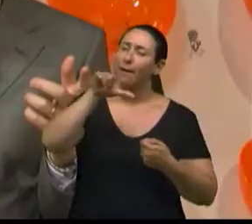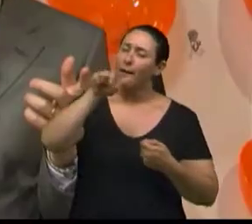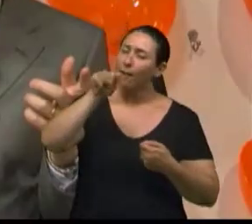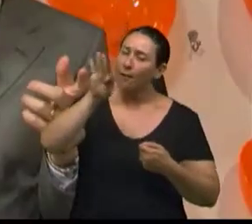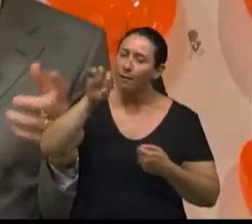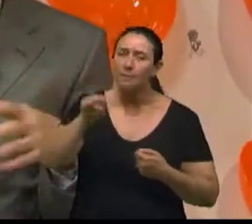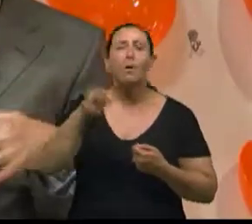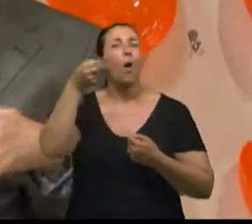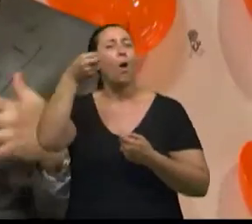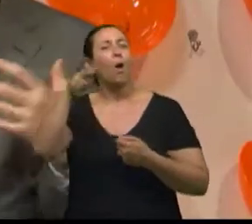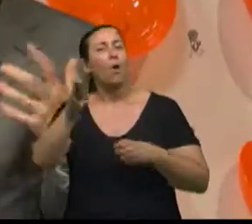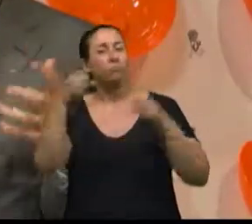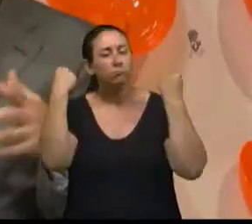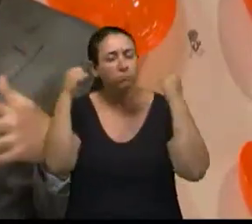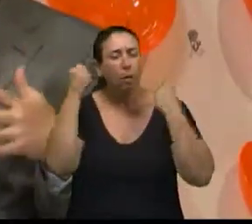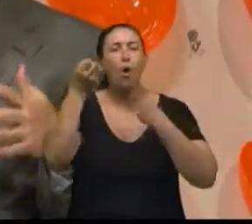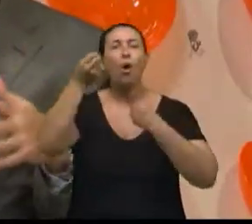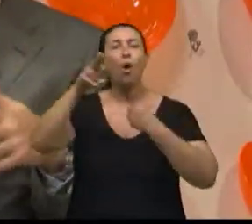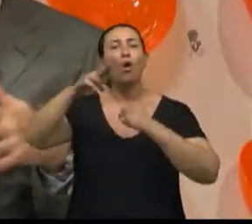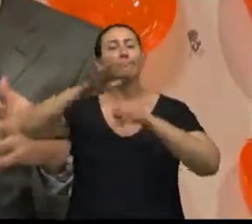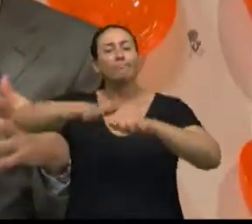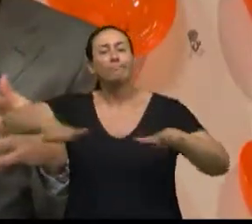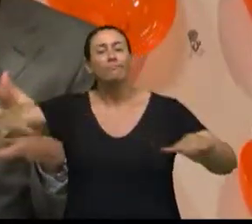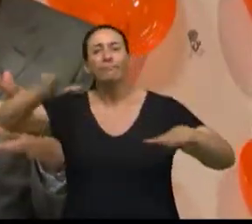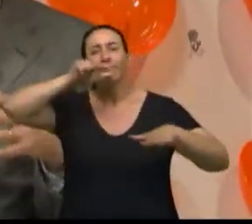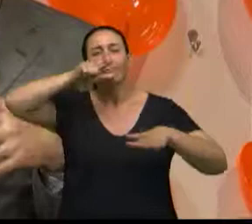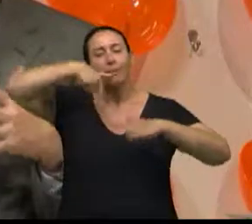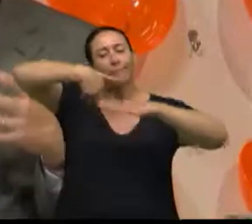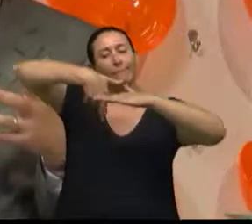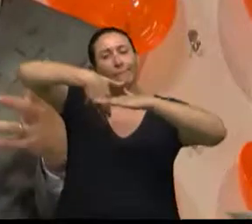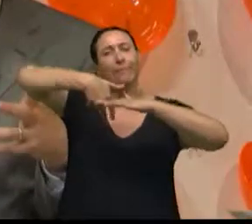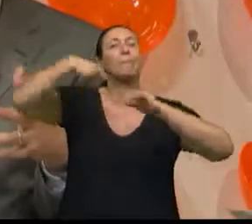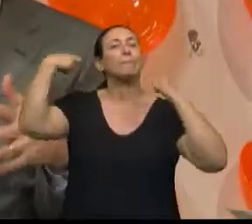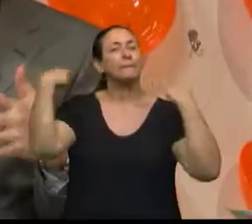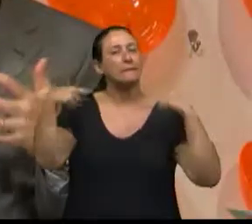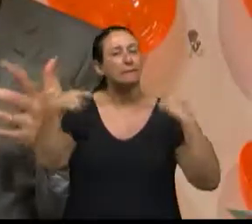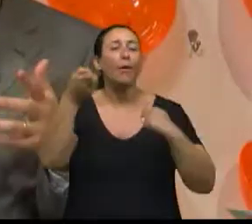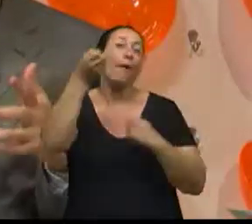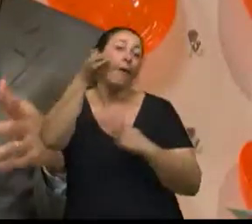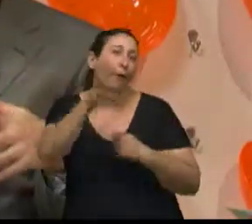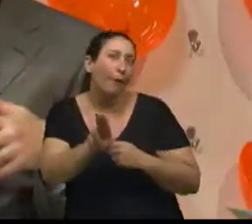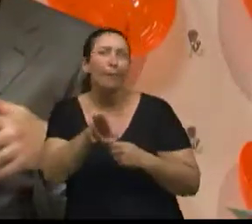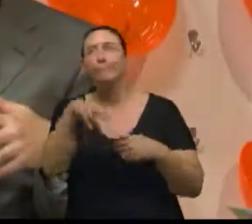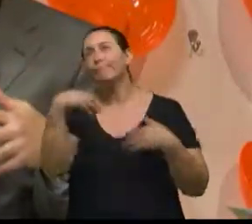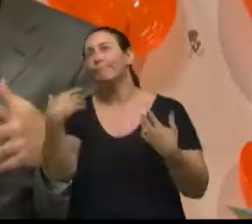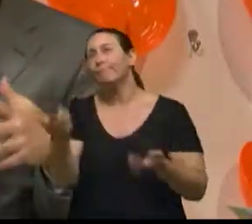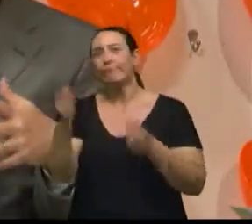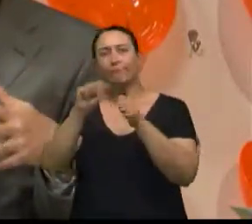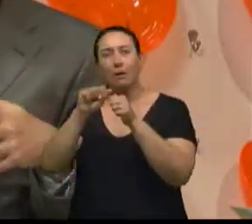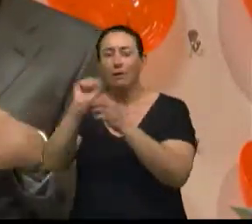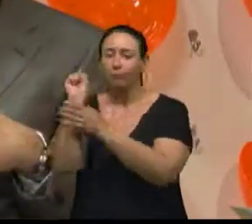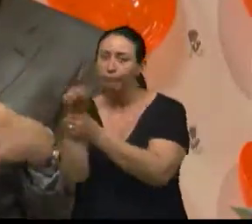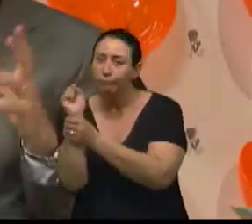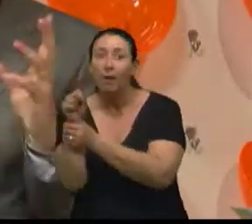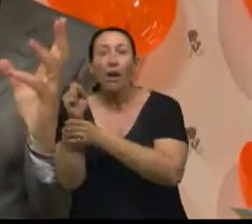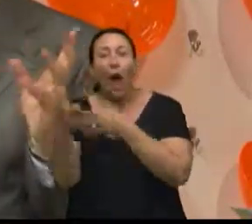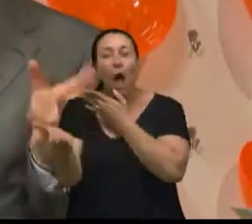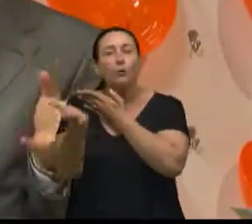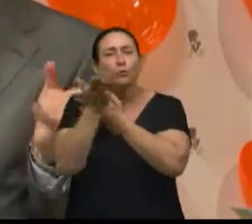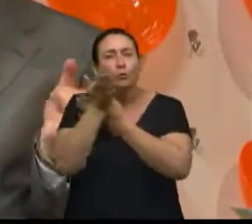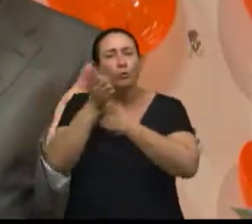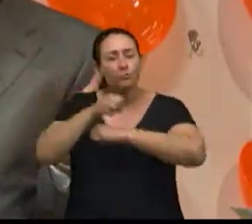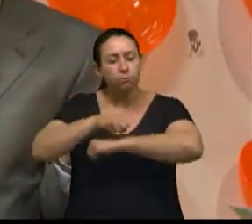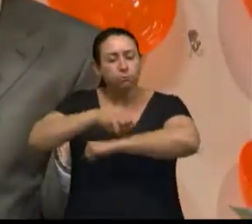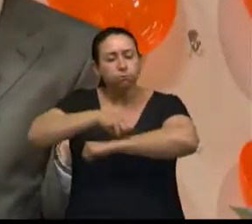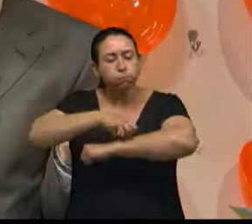seja na academia. Nós temos hoje vários trabalhos, várias técnicas para serem utilizados. A gente vai